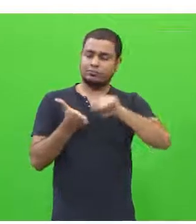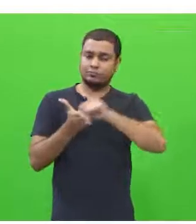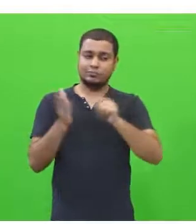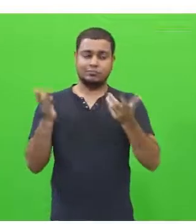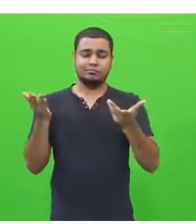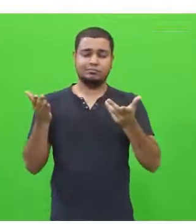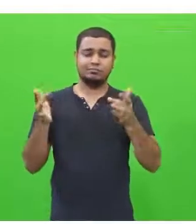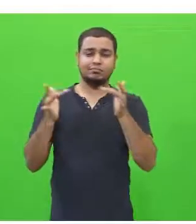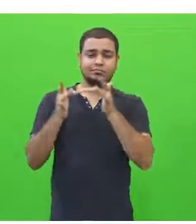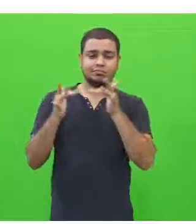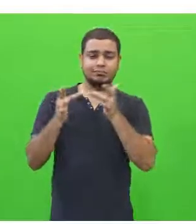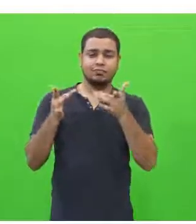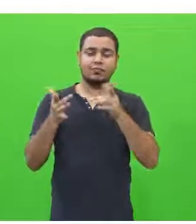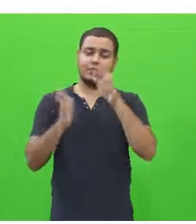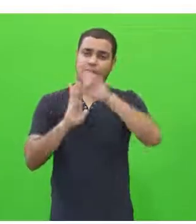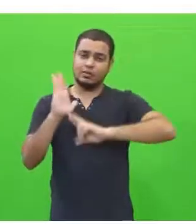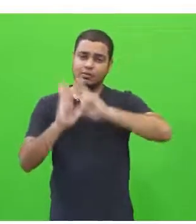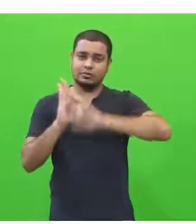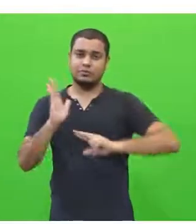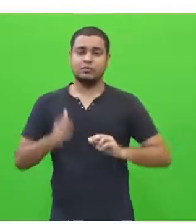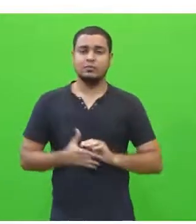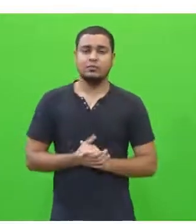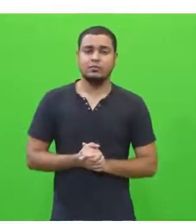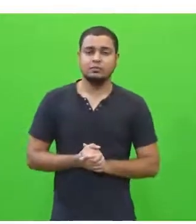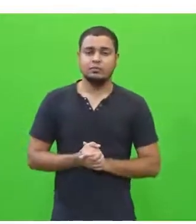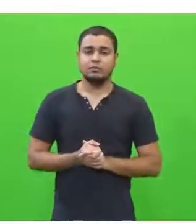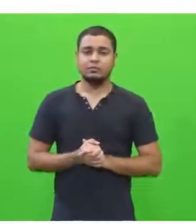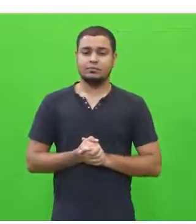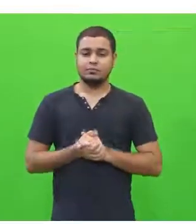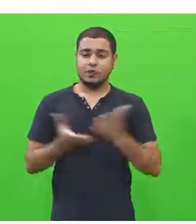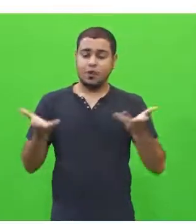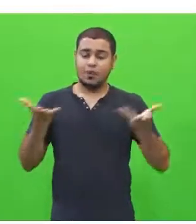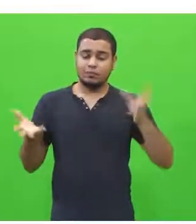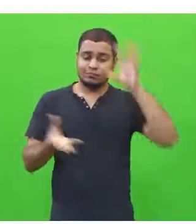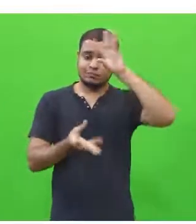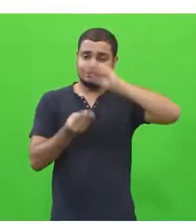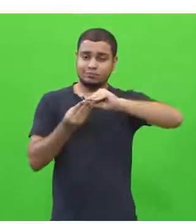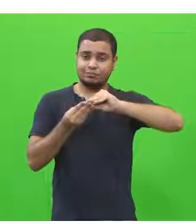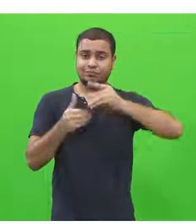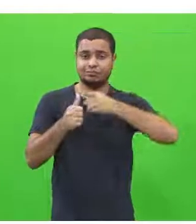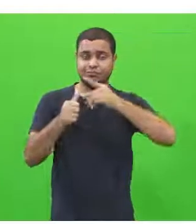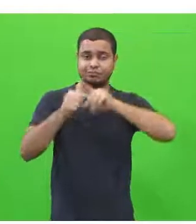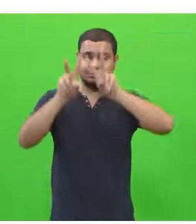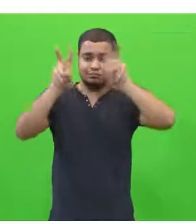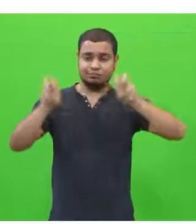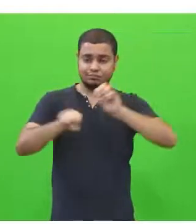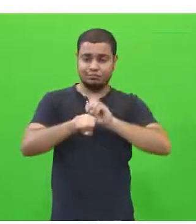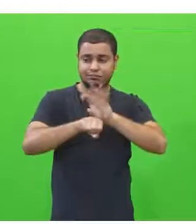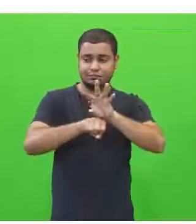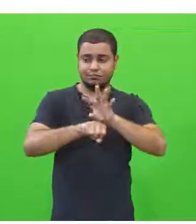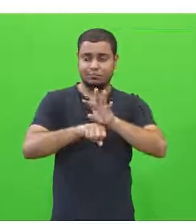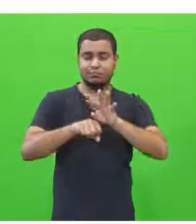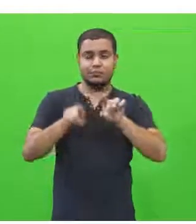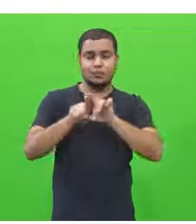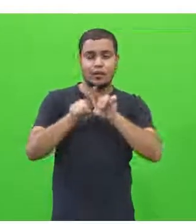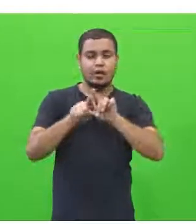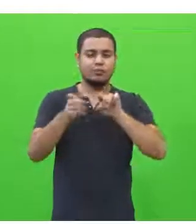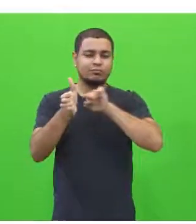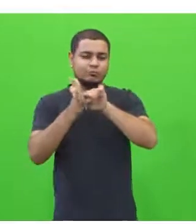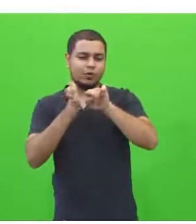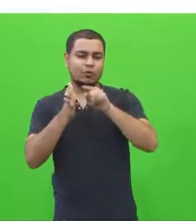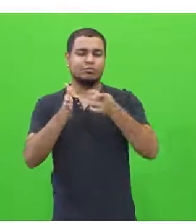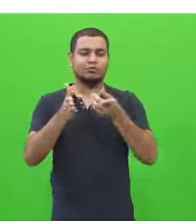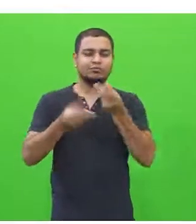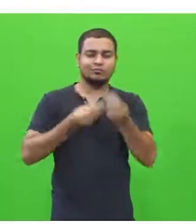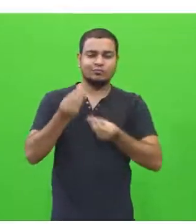à questão da redação. Concluindo essa primeira parte, nós gostaríamos, nós fizemos esse questionamento com relação a